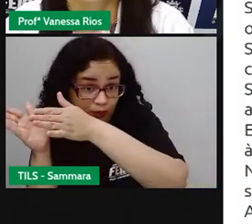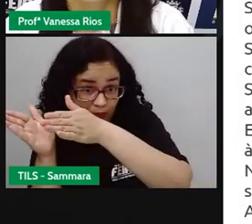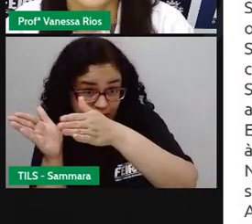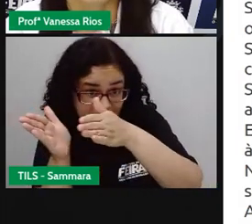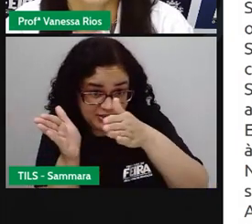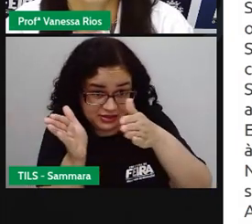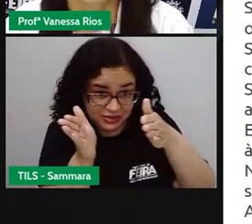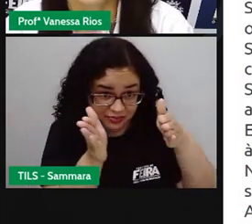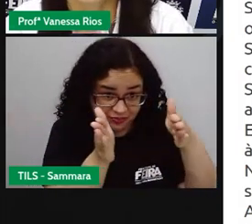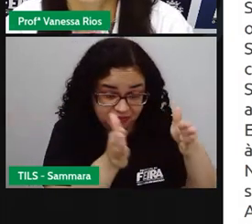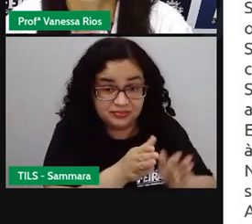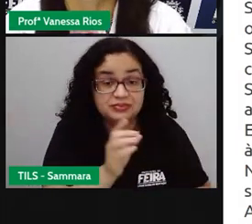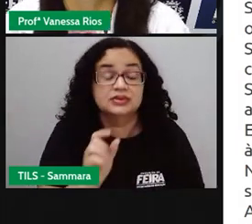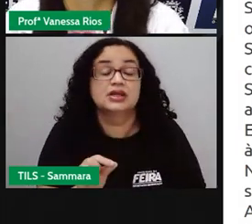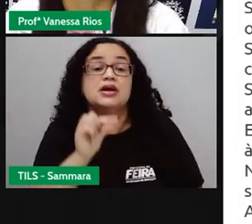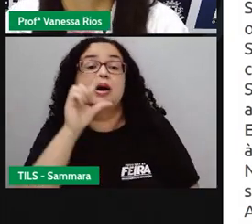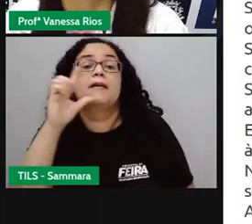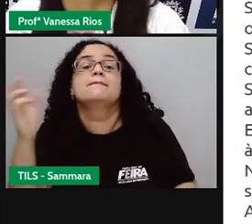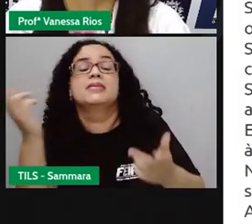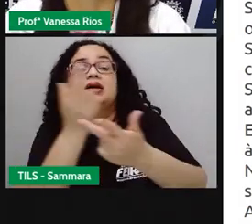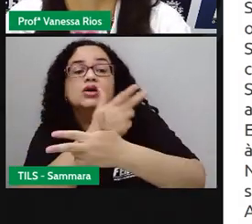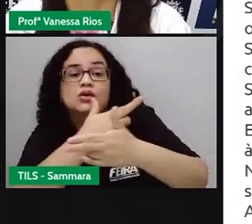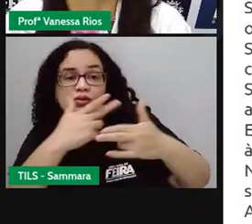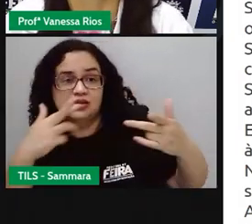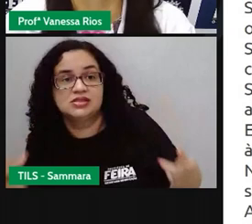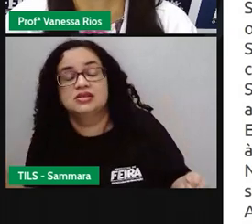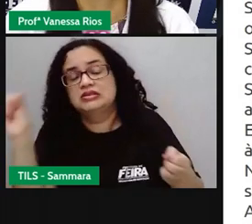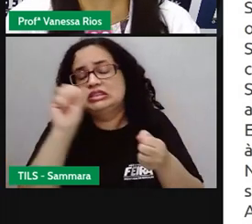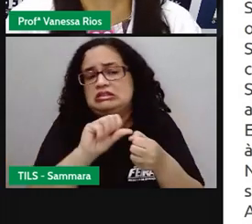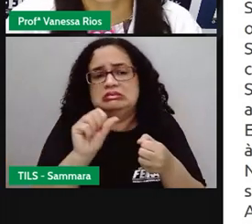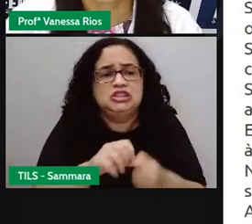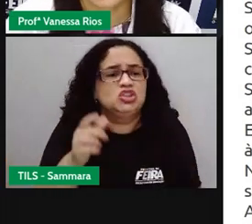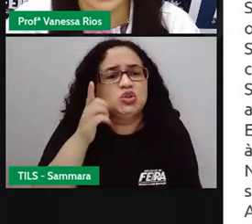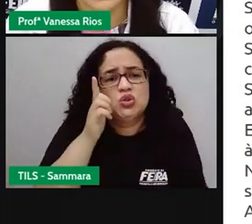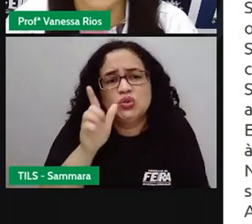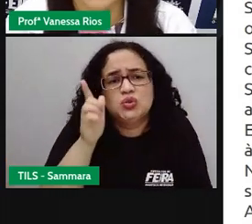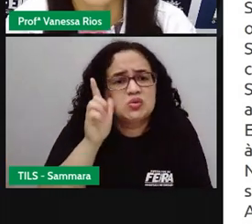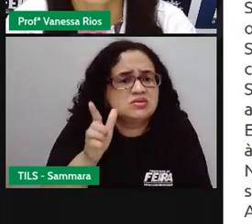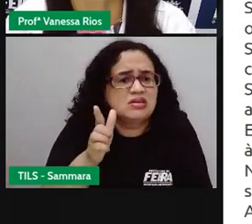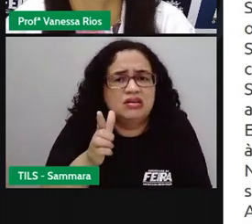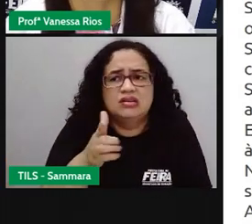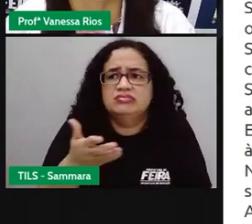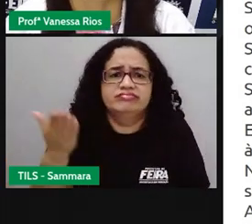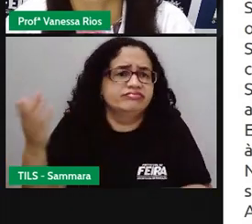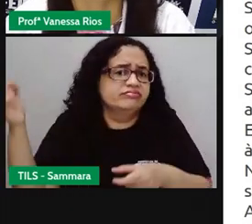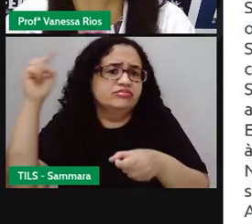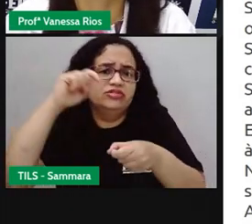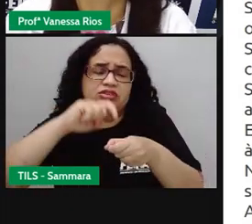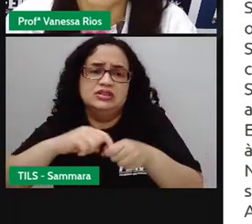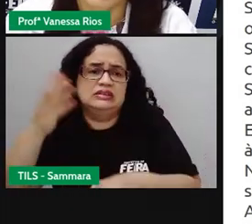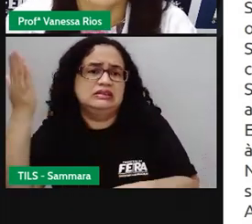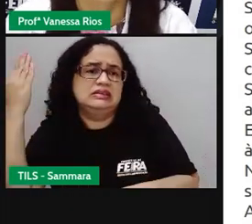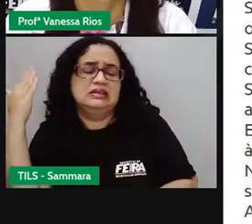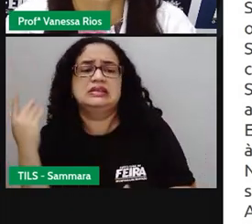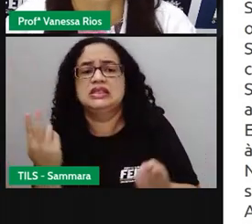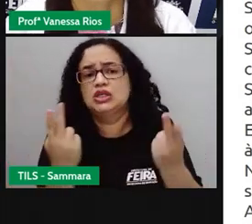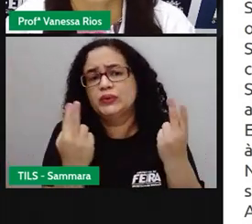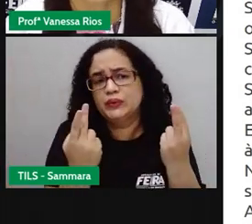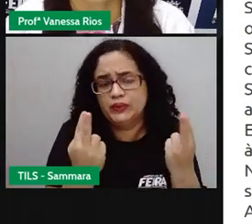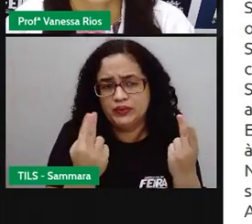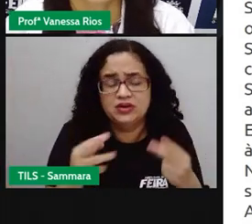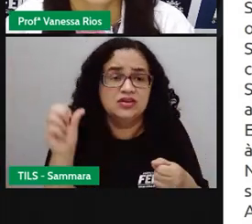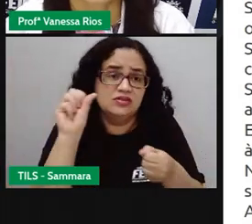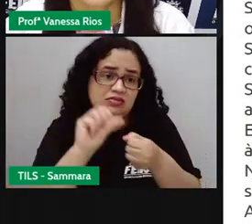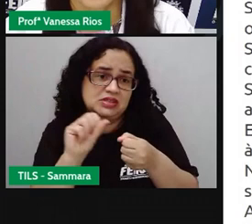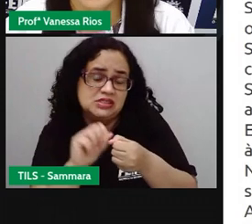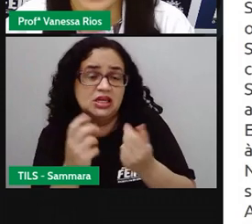E a maioria das coisas que a gente deixa de fazer, gente não consegue voltar atrás e fazer. Ou fazer da mesma forma que a